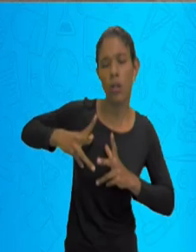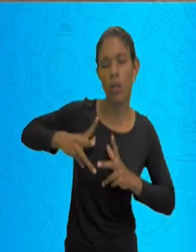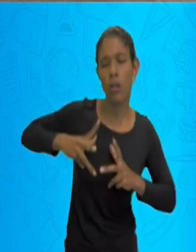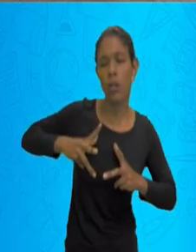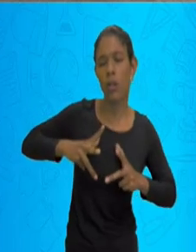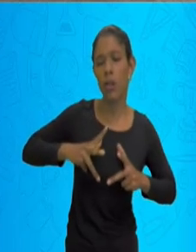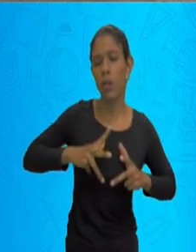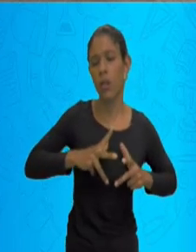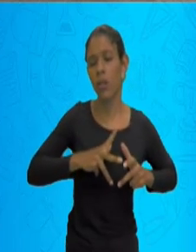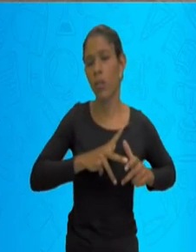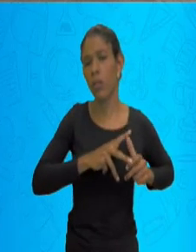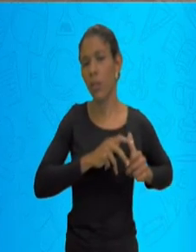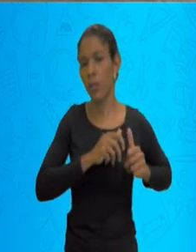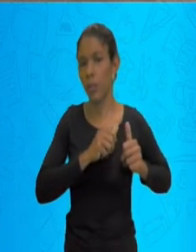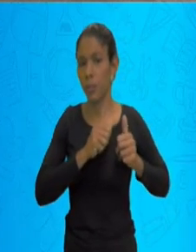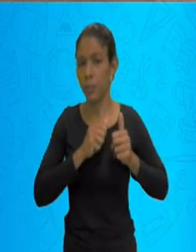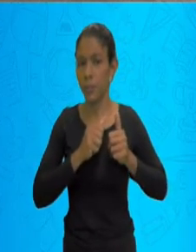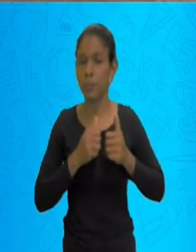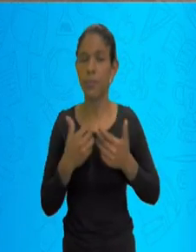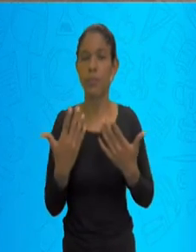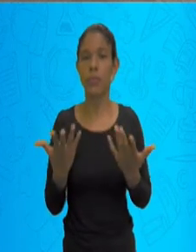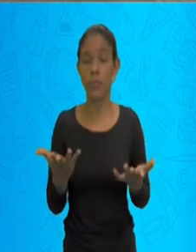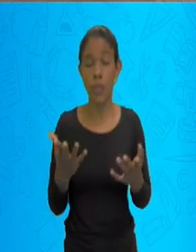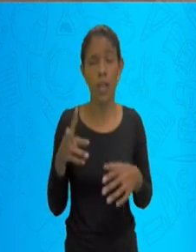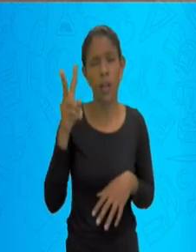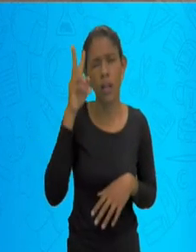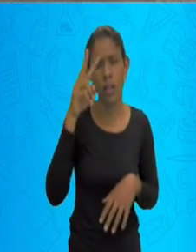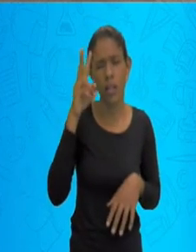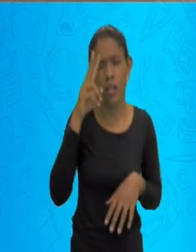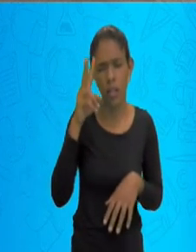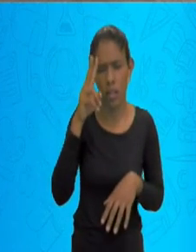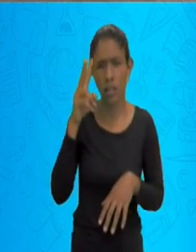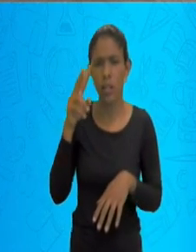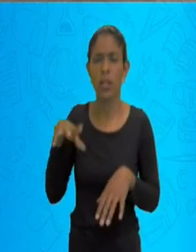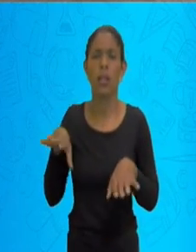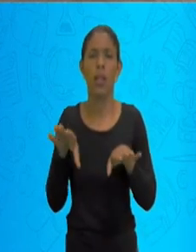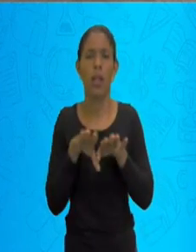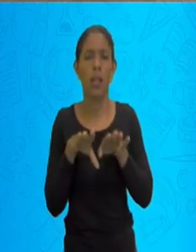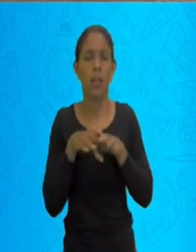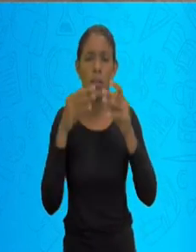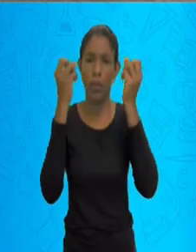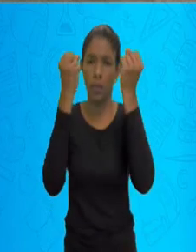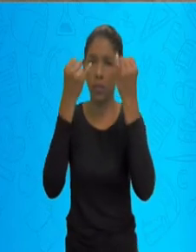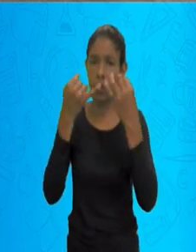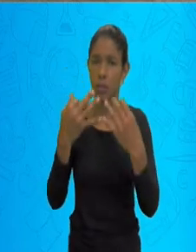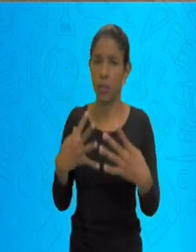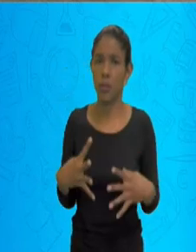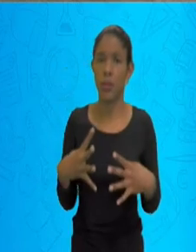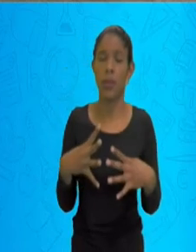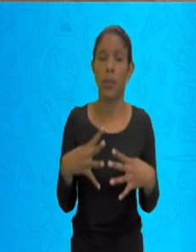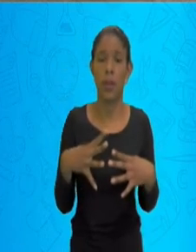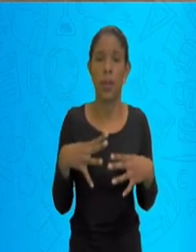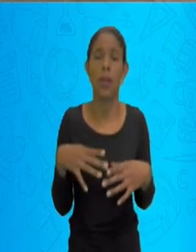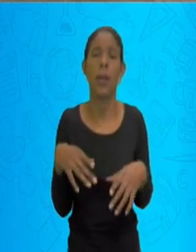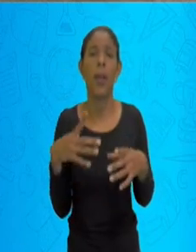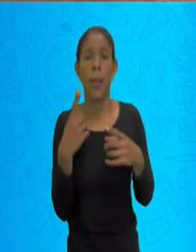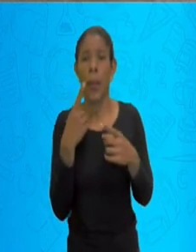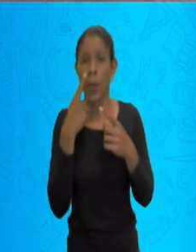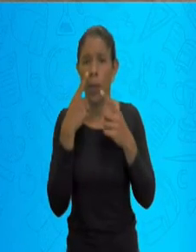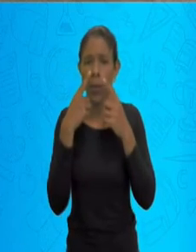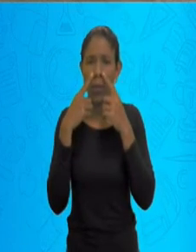também que eu falei que na região do meu muco nasal, eu tenho pelos que capturam